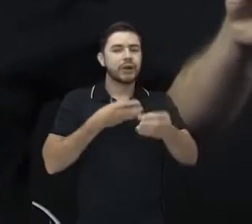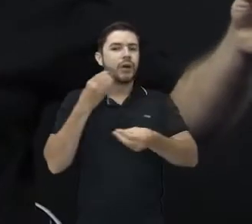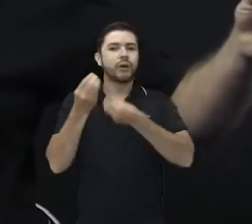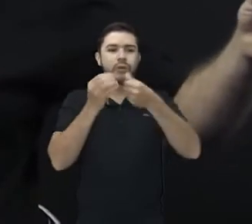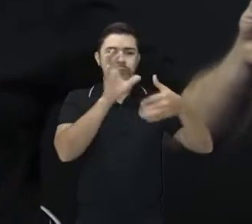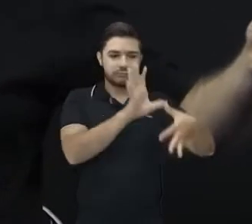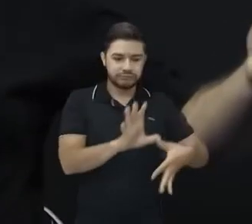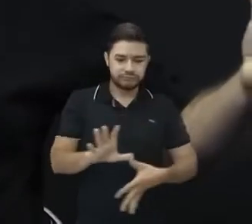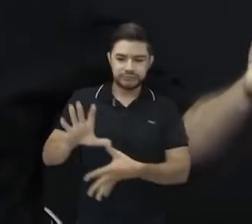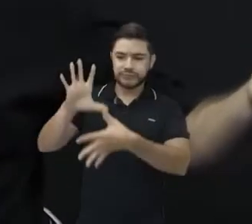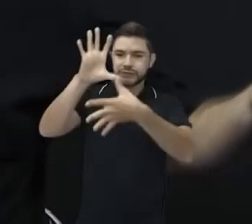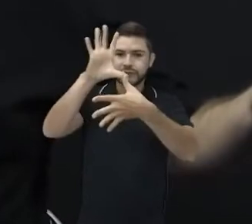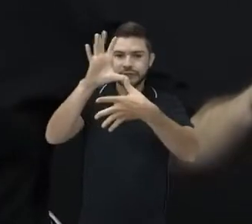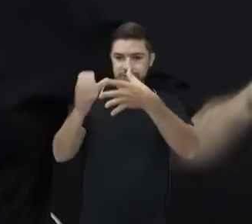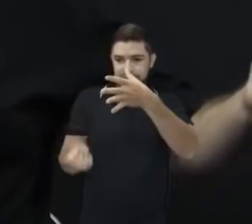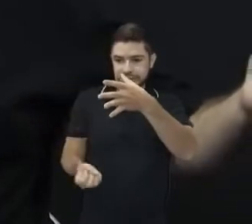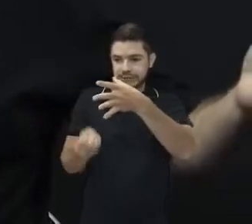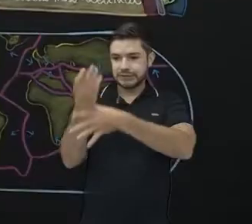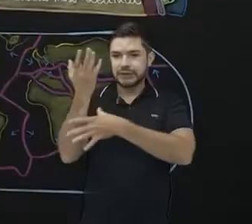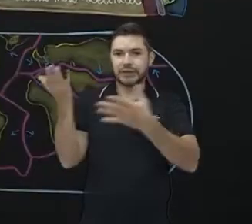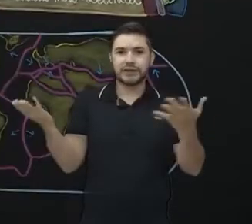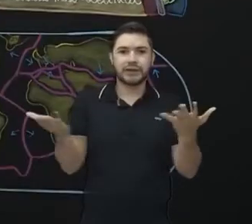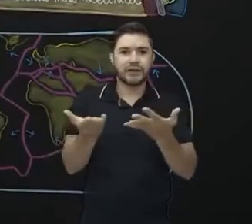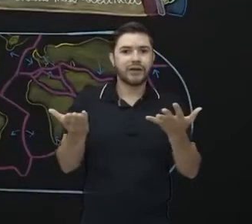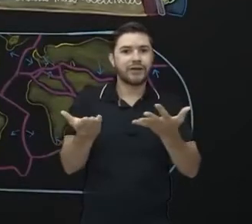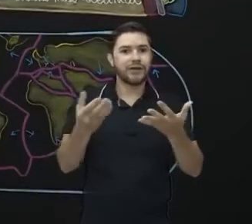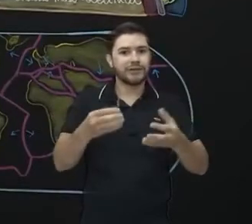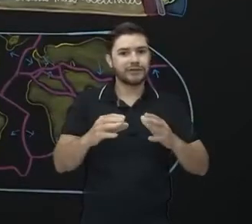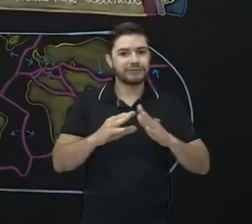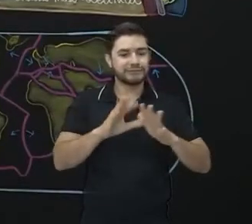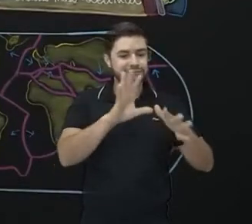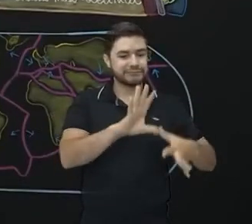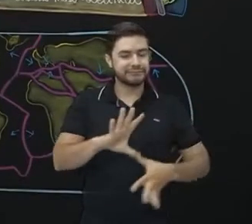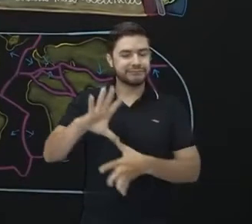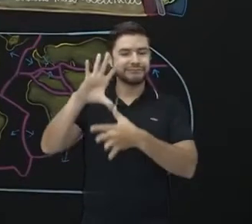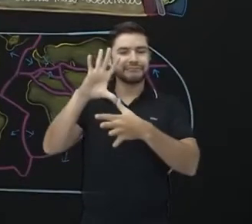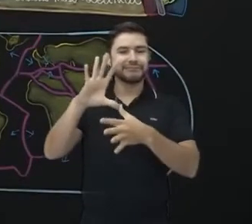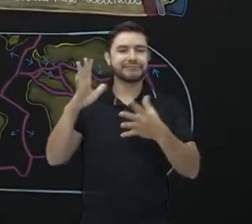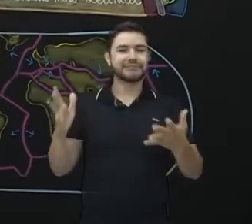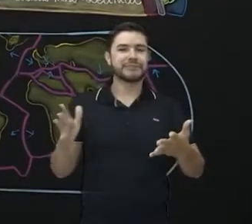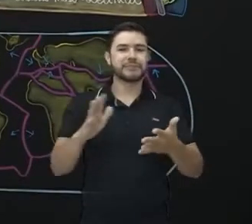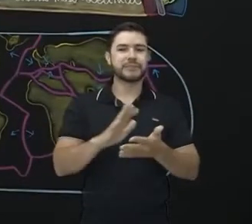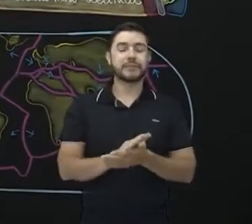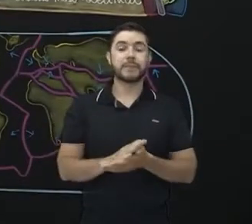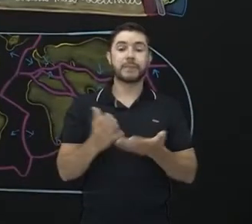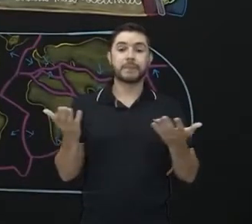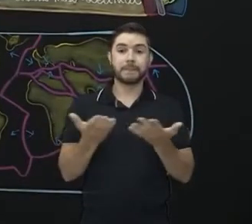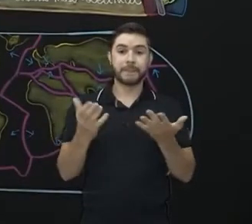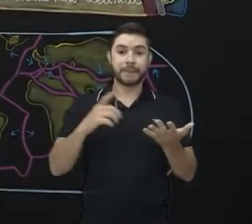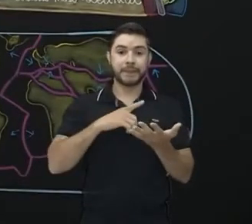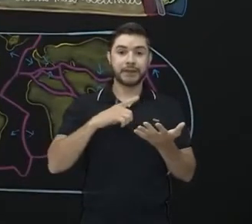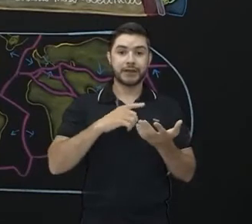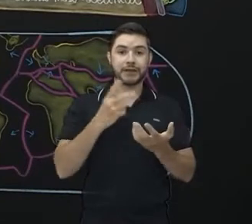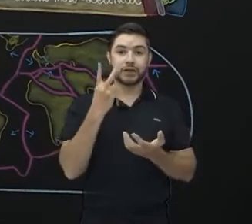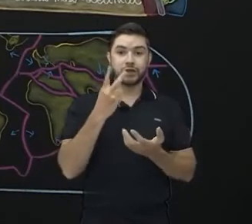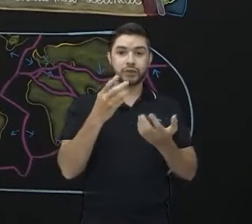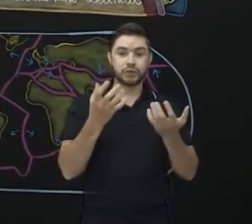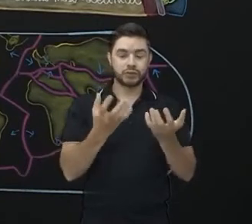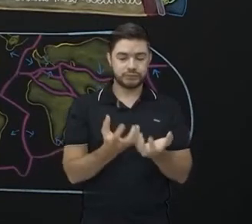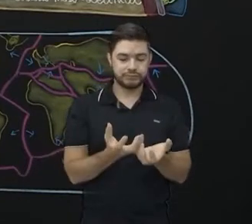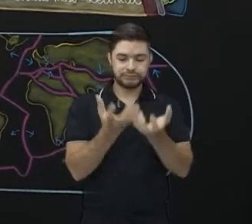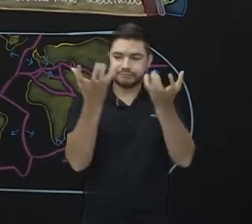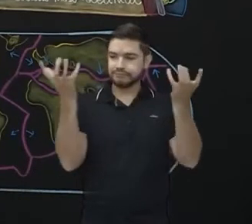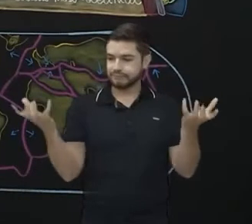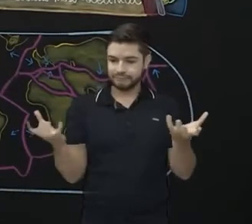se formaram e são o que eles são hoje. Vamos entender? Olha só, nós dividimos essa parte em duas